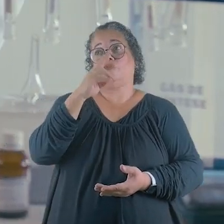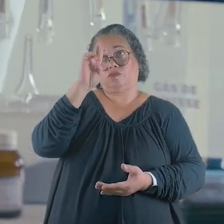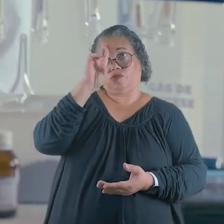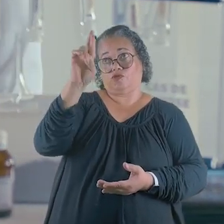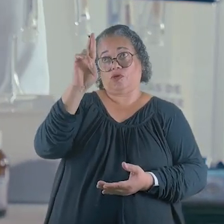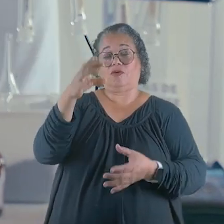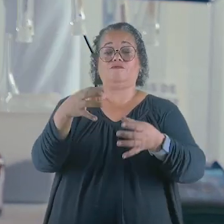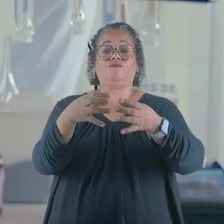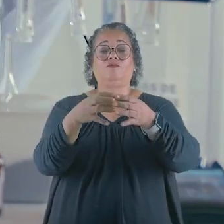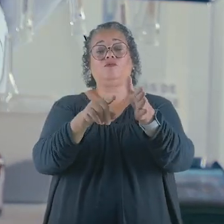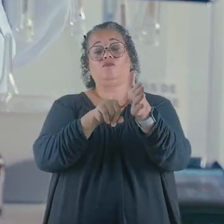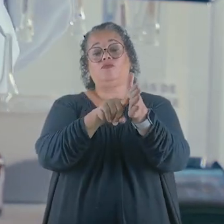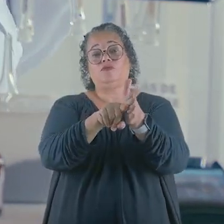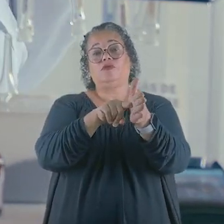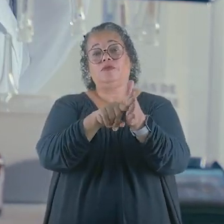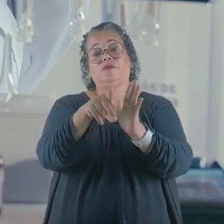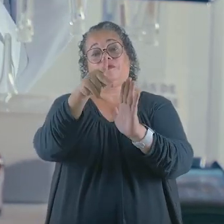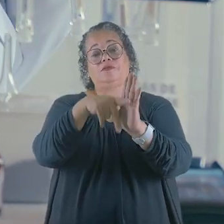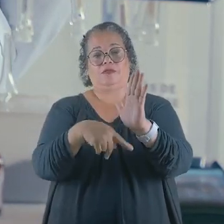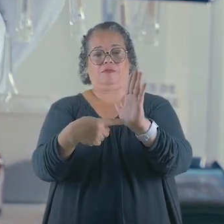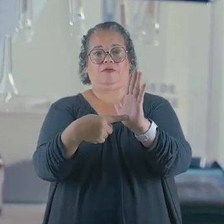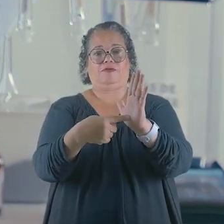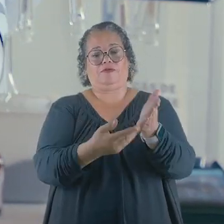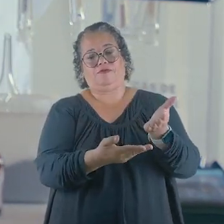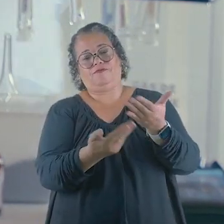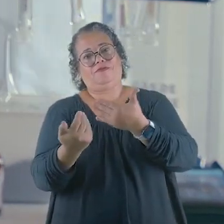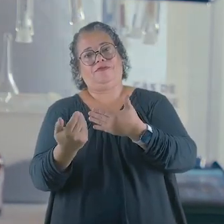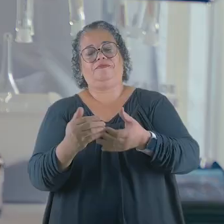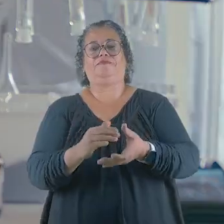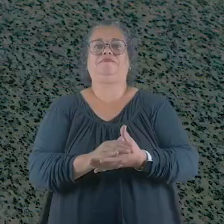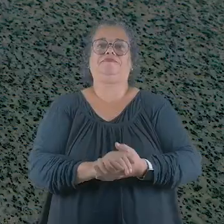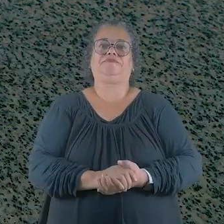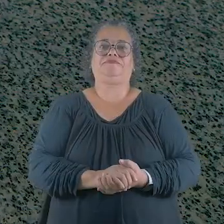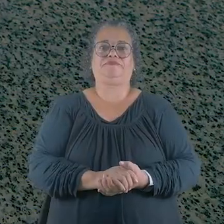chefe da equipe de pesquisa desse projeto. Ok, vamos até lá!